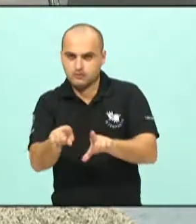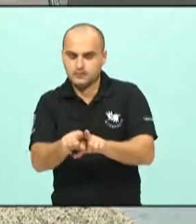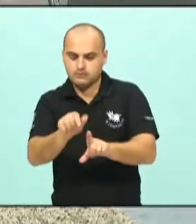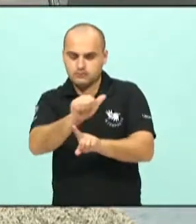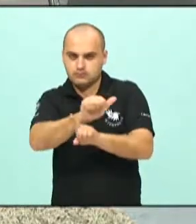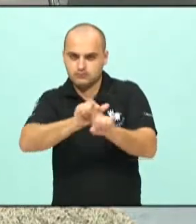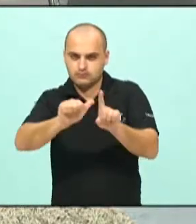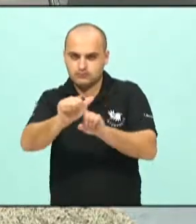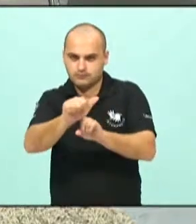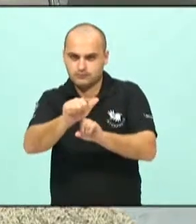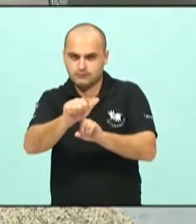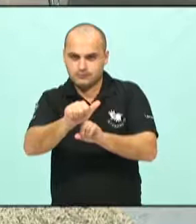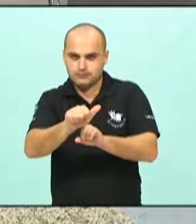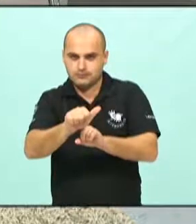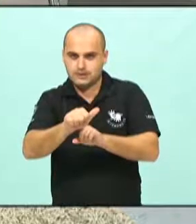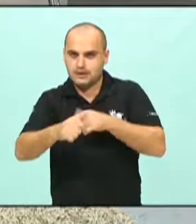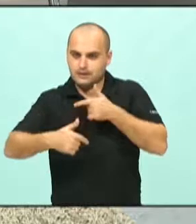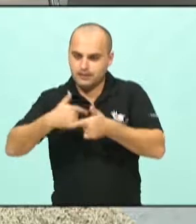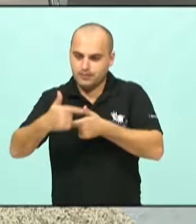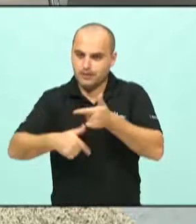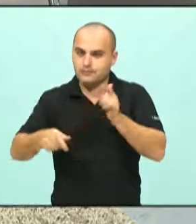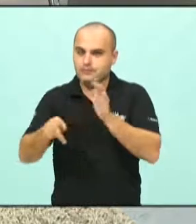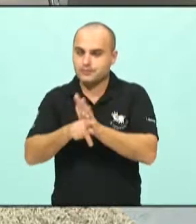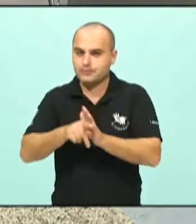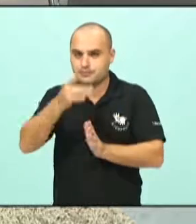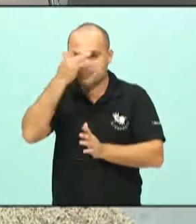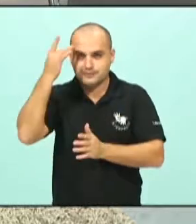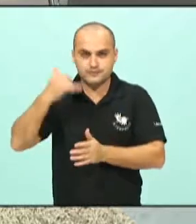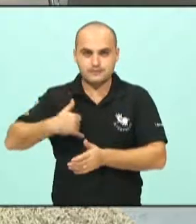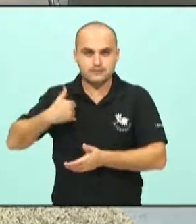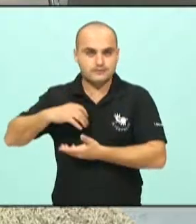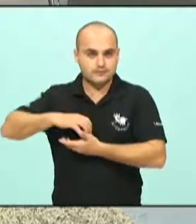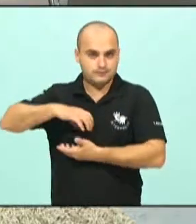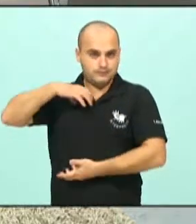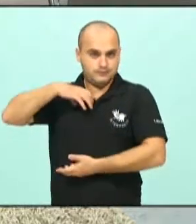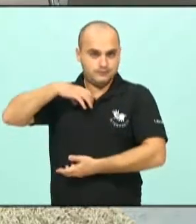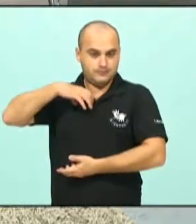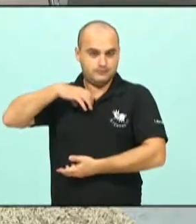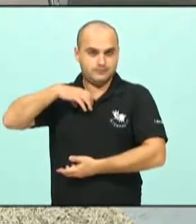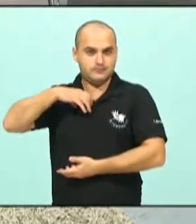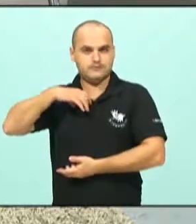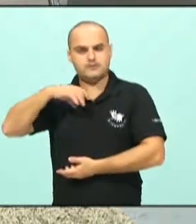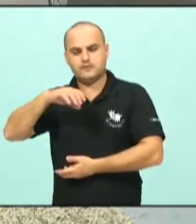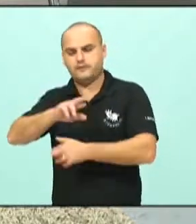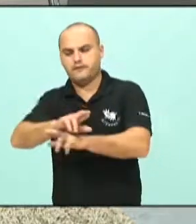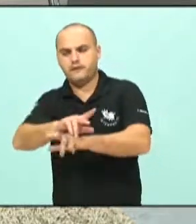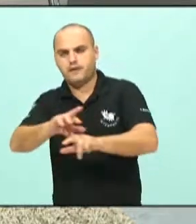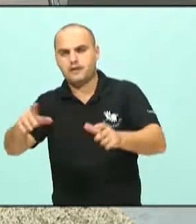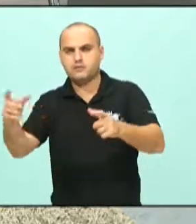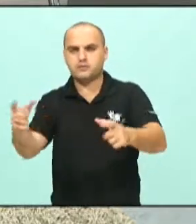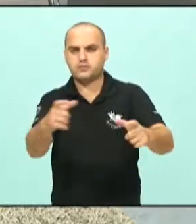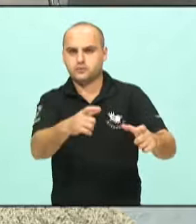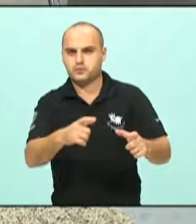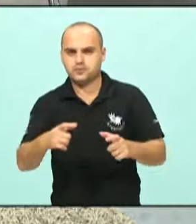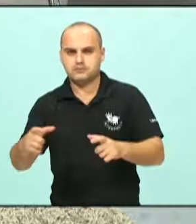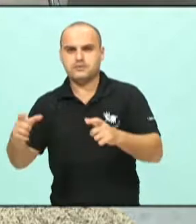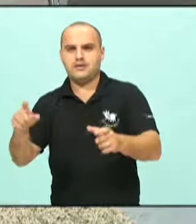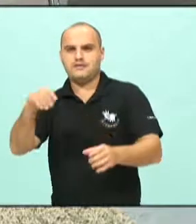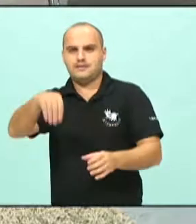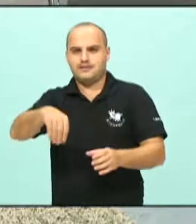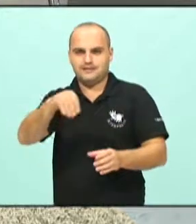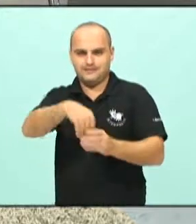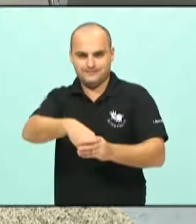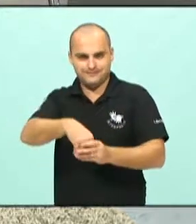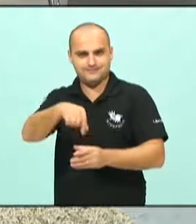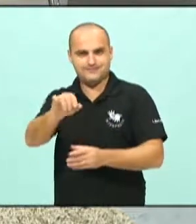Social, onde fazia o trabalho com os idosos, através do Centro de Arte e Lazer, Centro de Múltiplo Uso e o Centro de Convivência dos